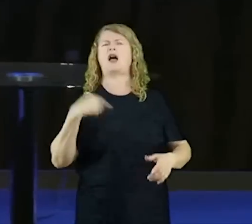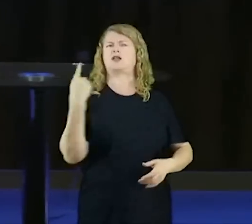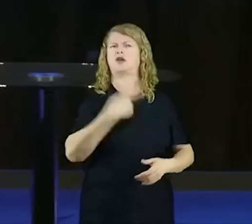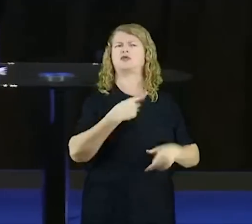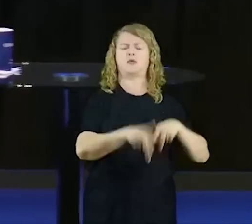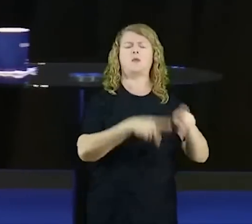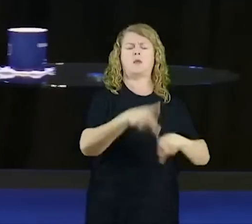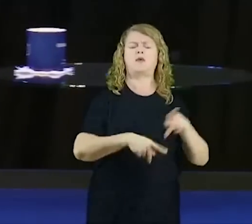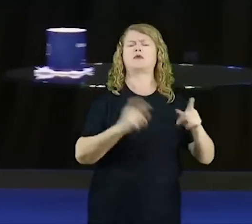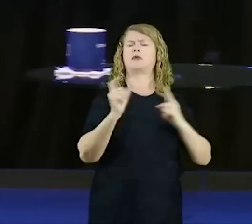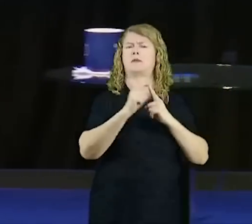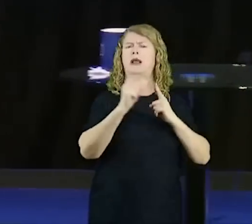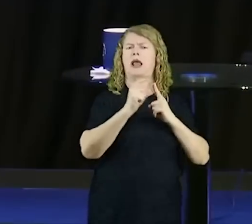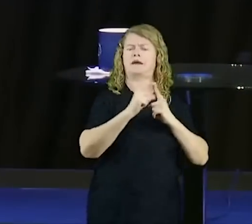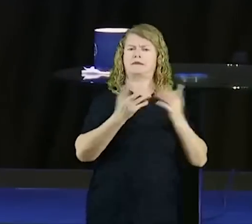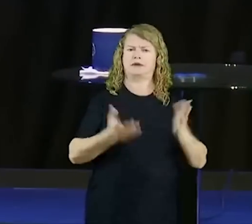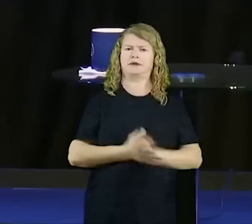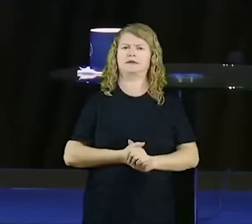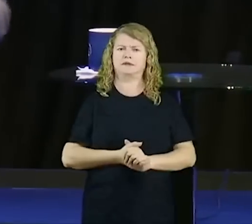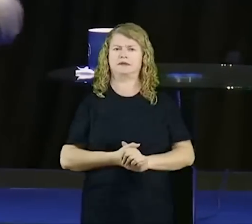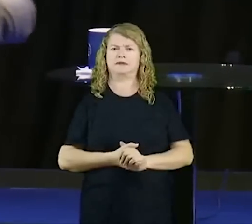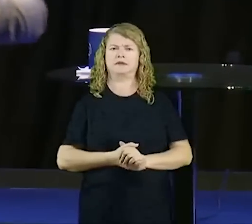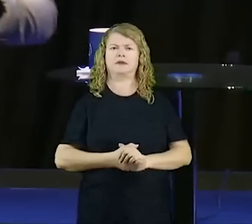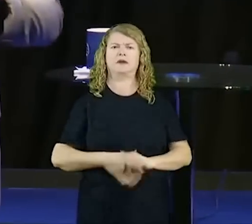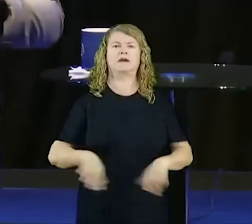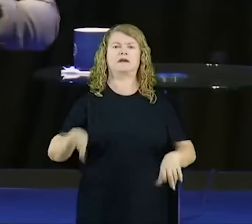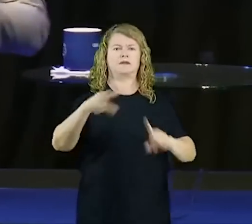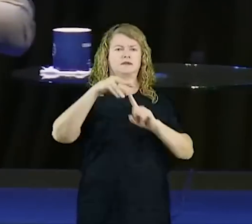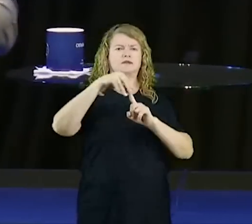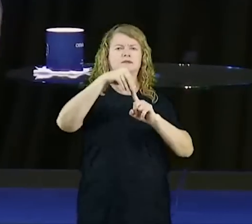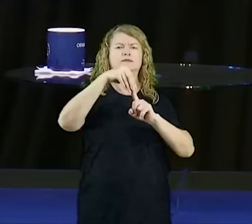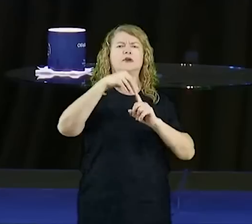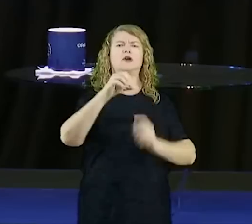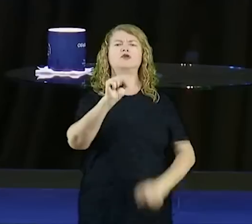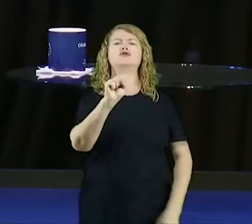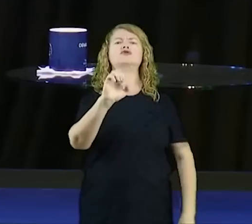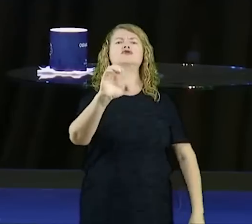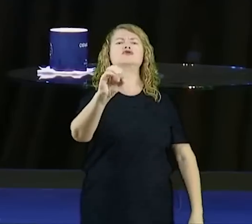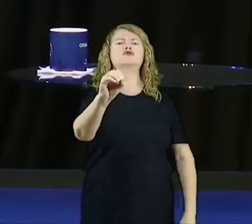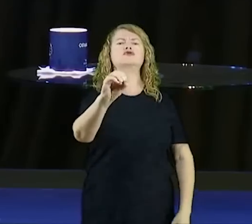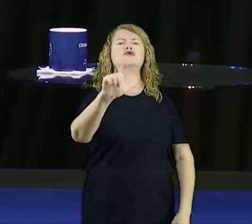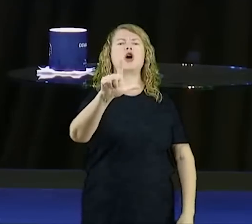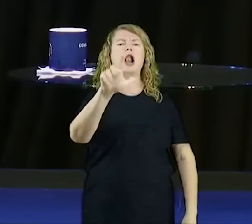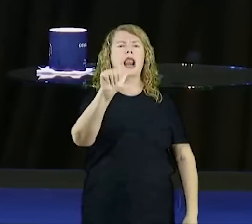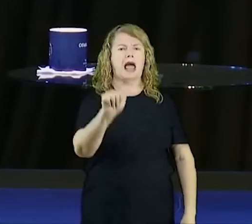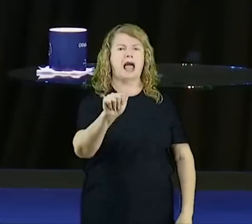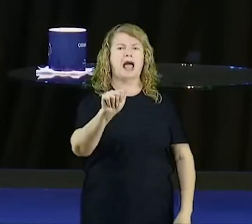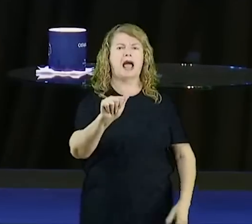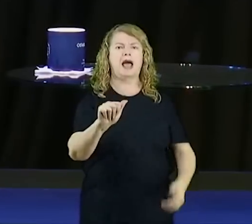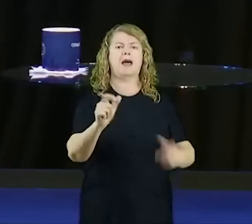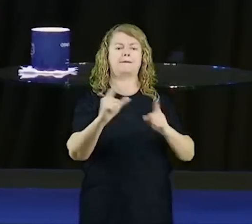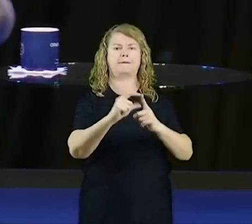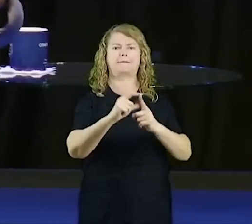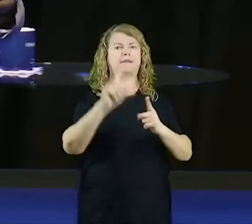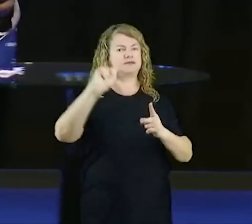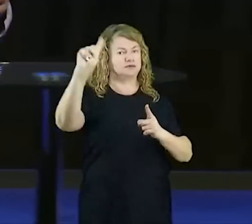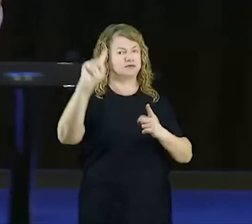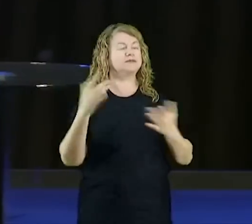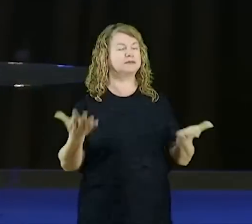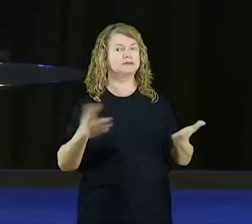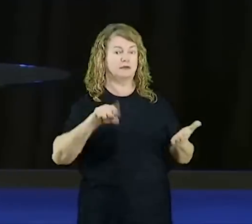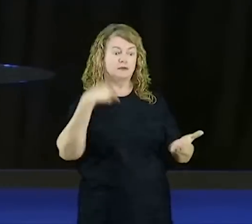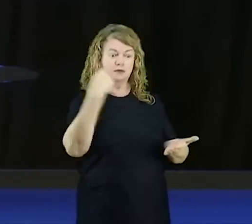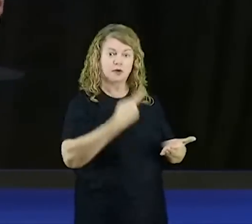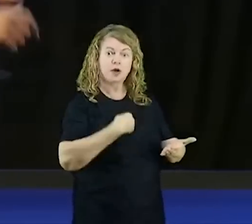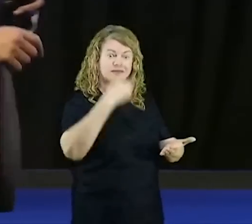Só a escritura. Não foi isso que a reforma protestante falou? Então, a gente crê no que está escrito,